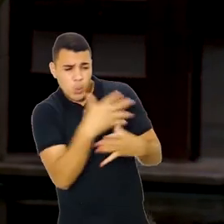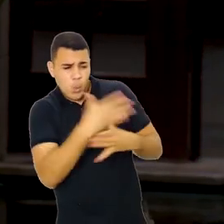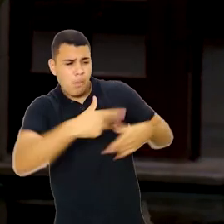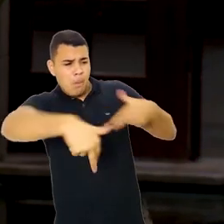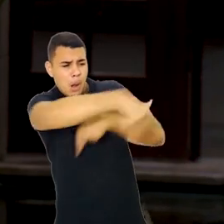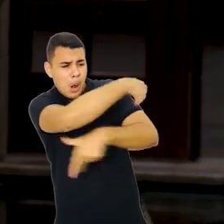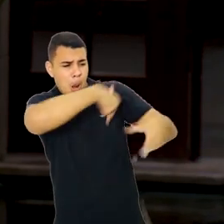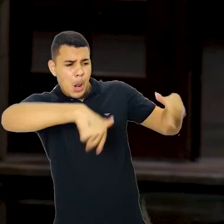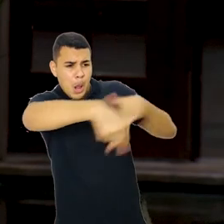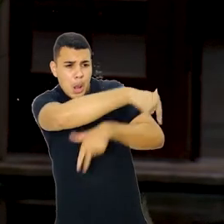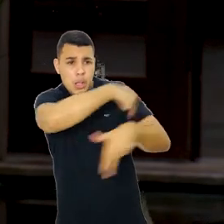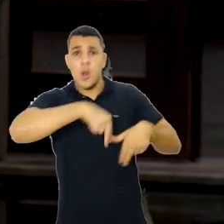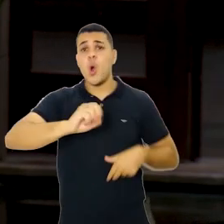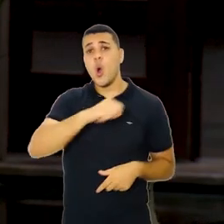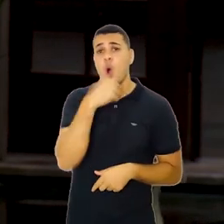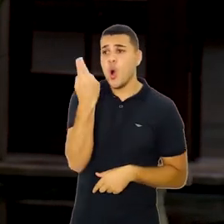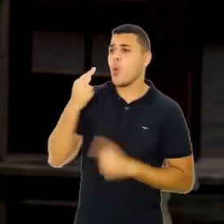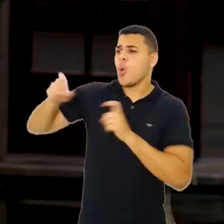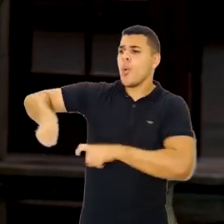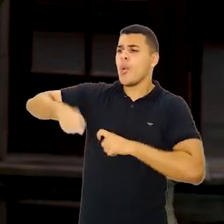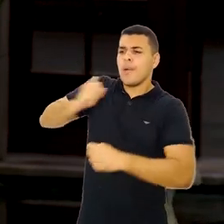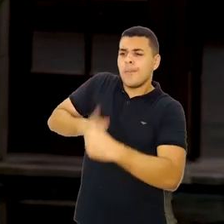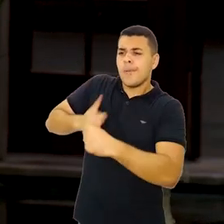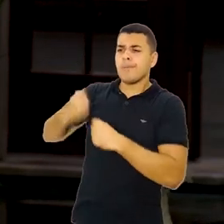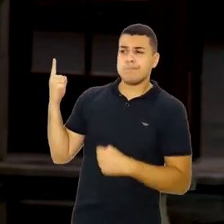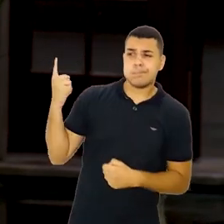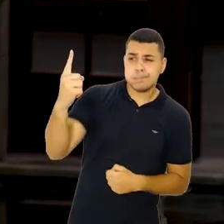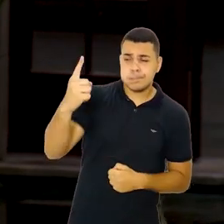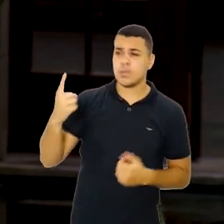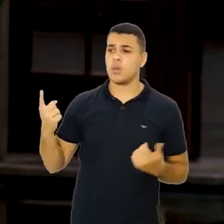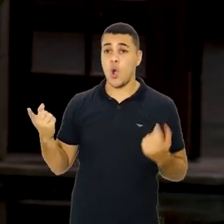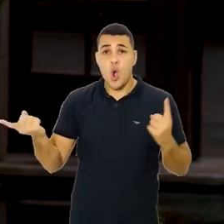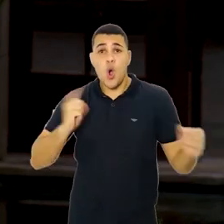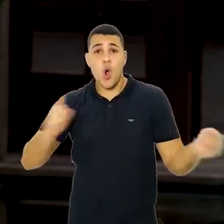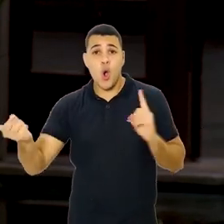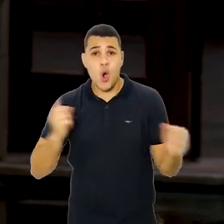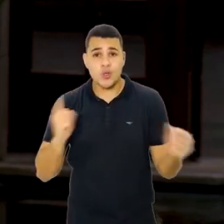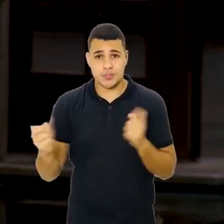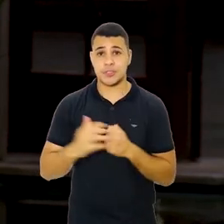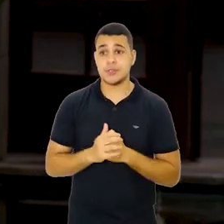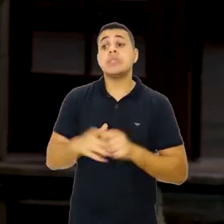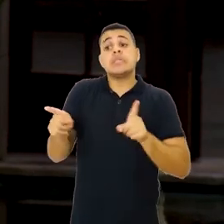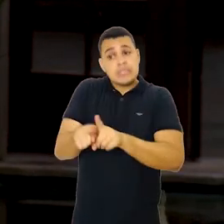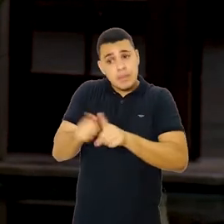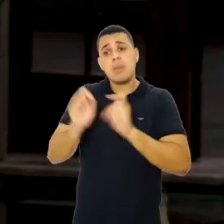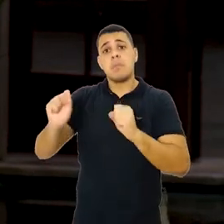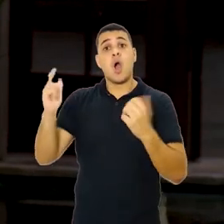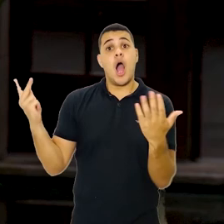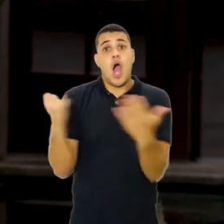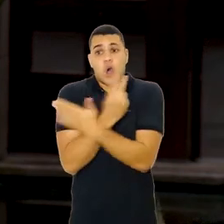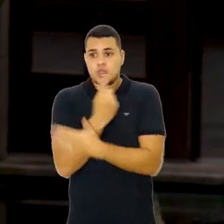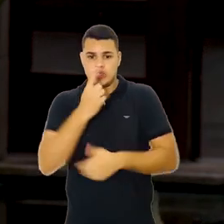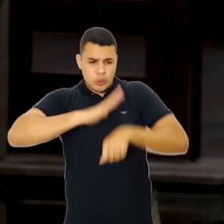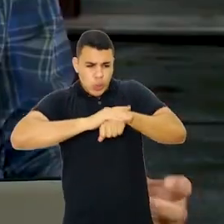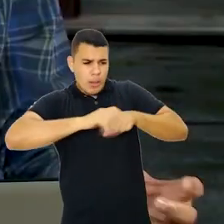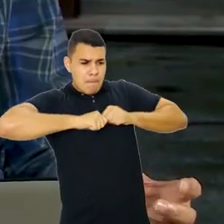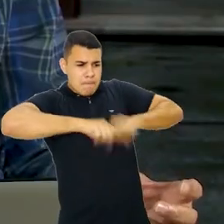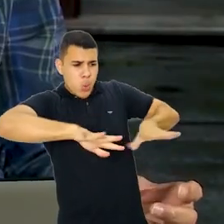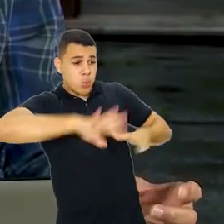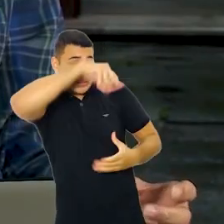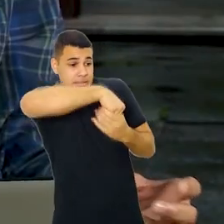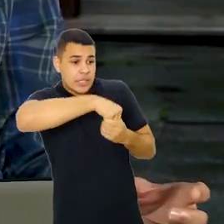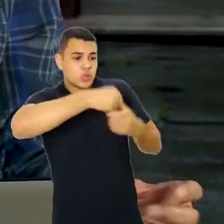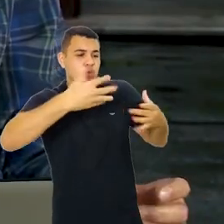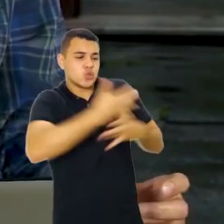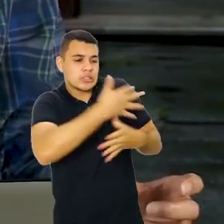doença ocorreu. Foi em alguma região urbana, foi em alguma região rural, foi há clusters